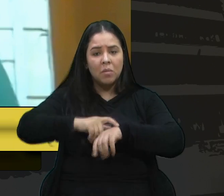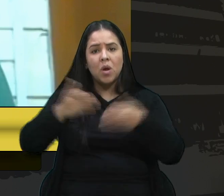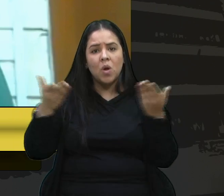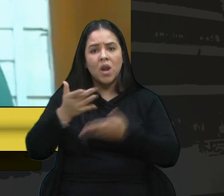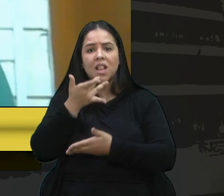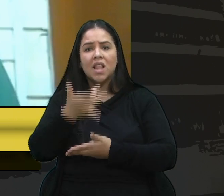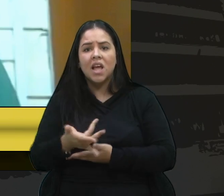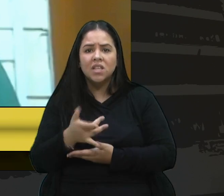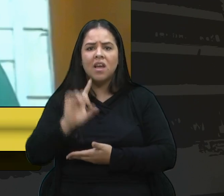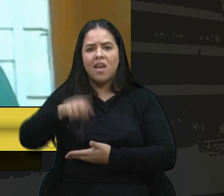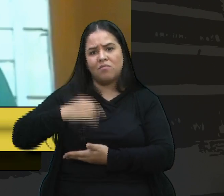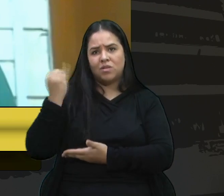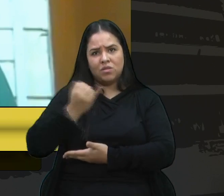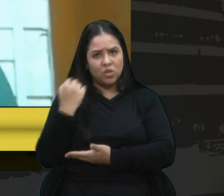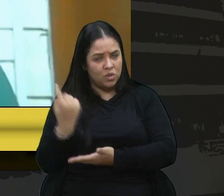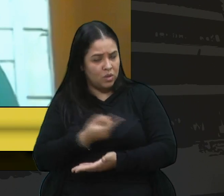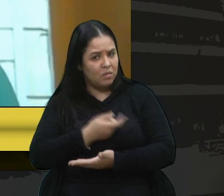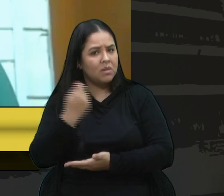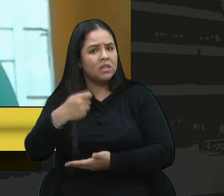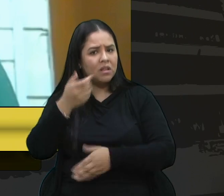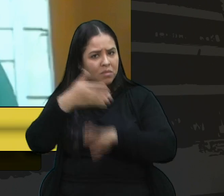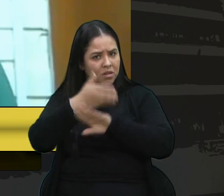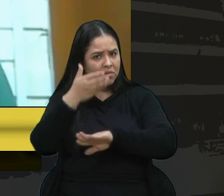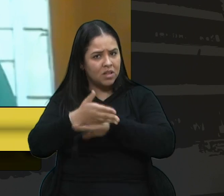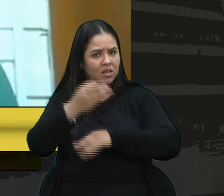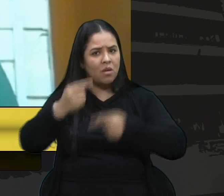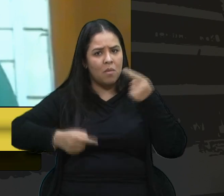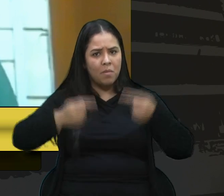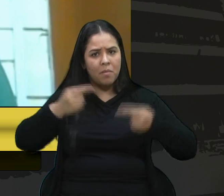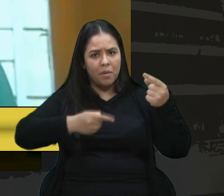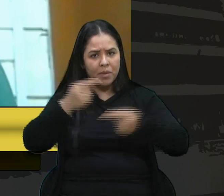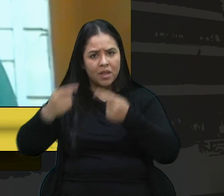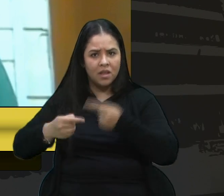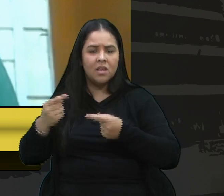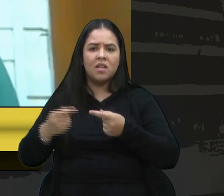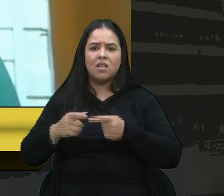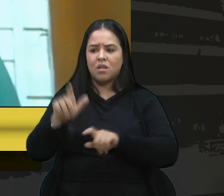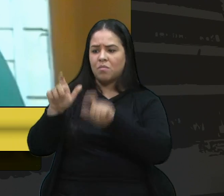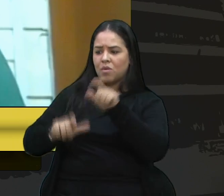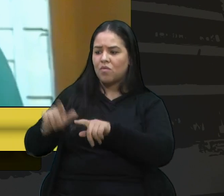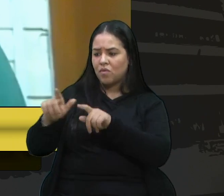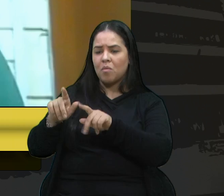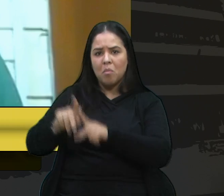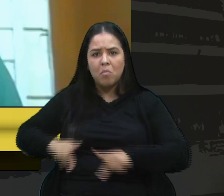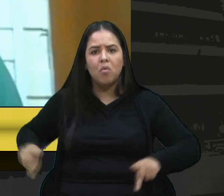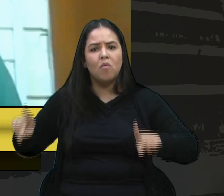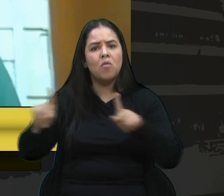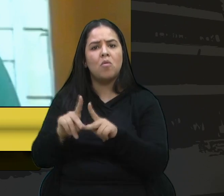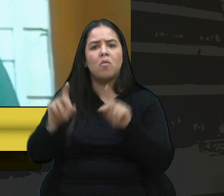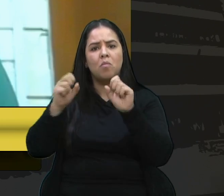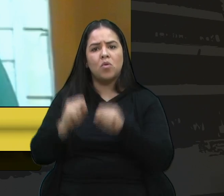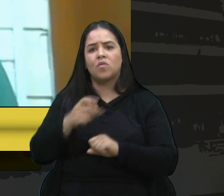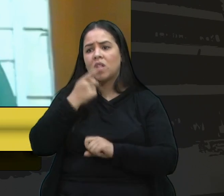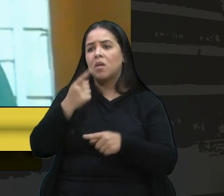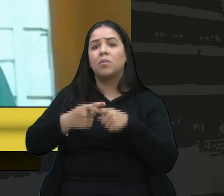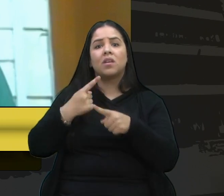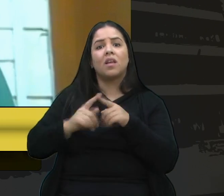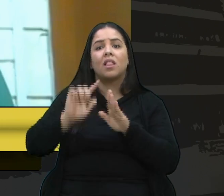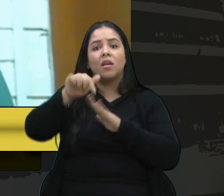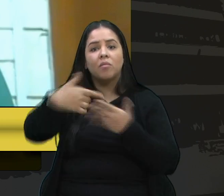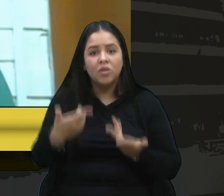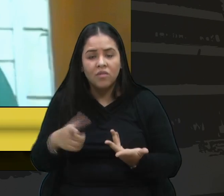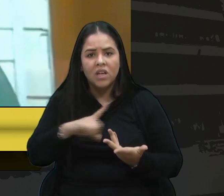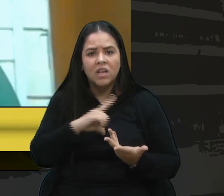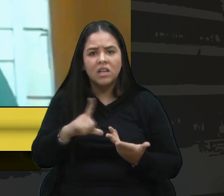importante e cabe a nós participar desse debate e dar voz para a população, porque infelizmente seremos cobrados depois das nossas